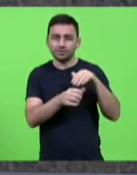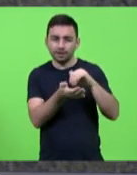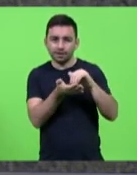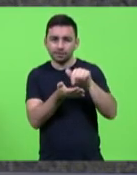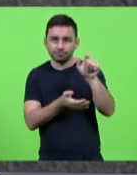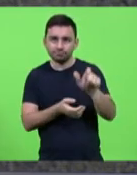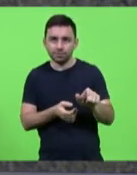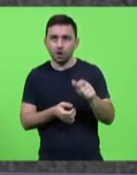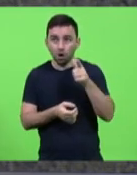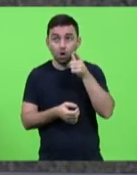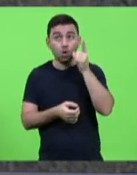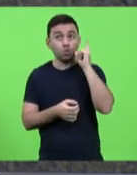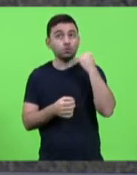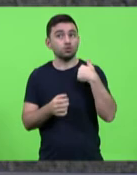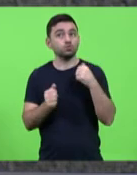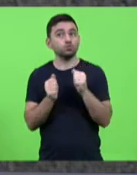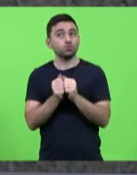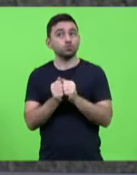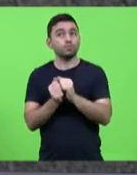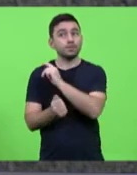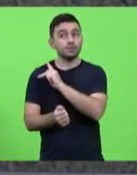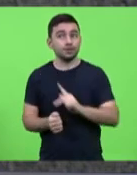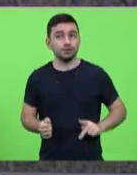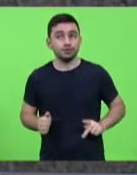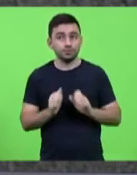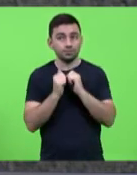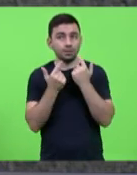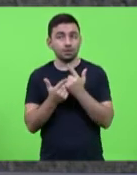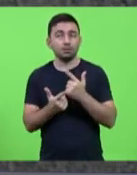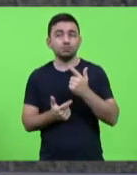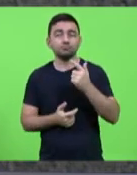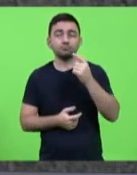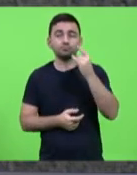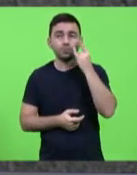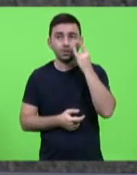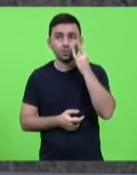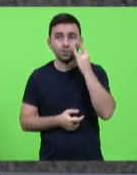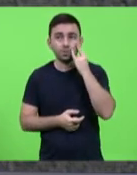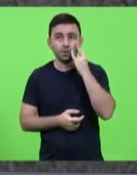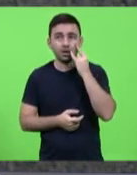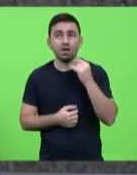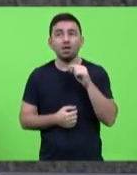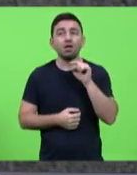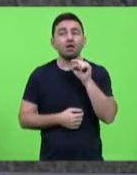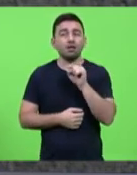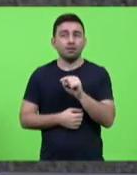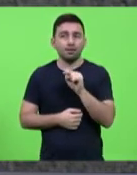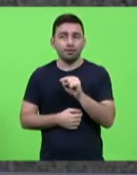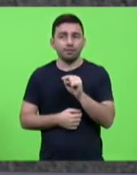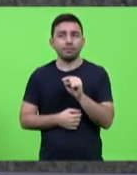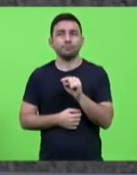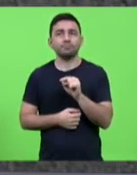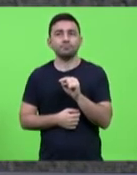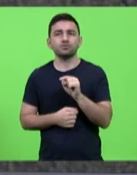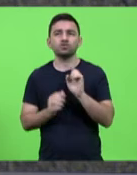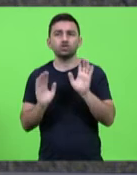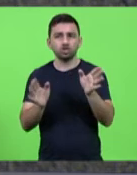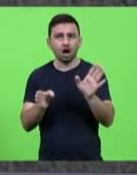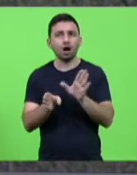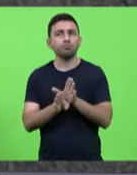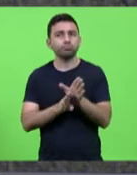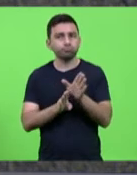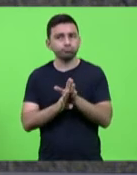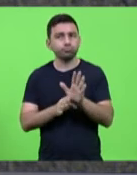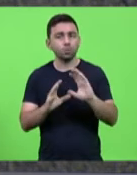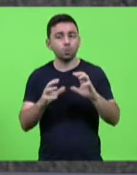e ontem eu estive com o presidente da Assembleia, o deputado Mauro de Nadal, e o deputado Mauro de Nadal já orientou a